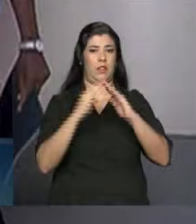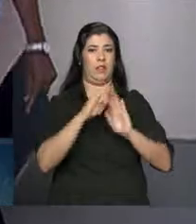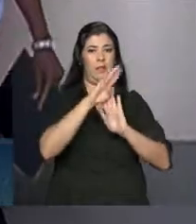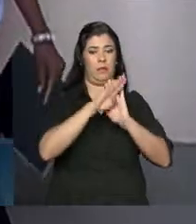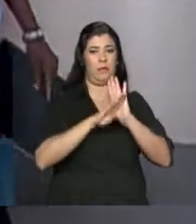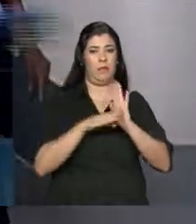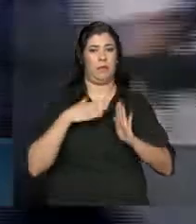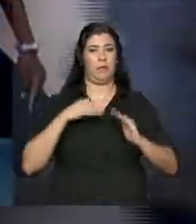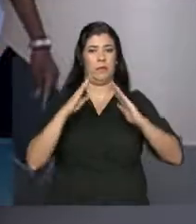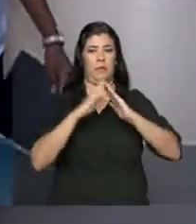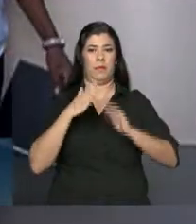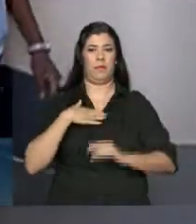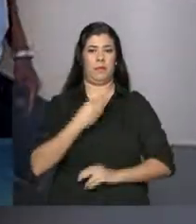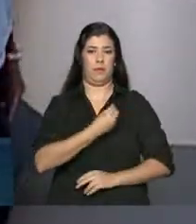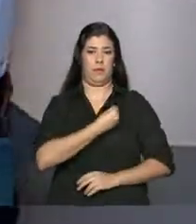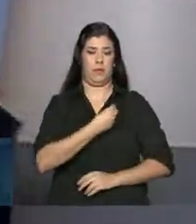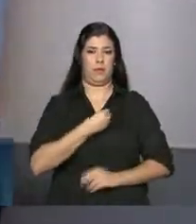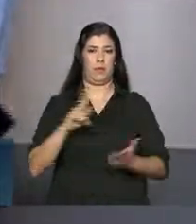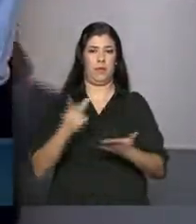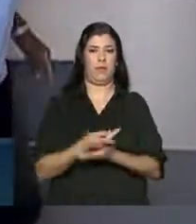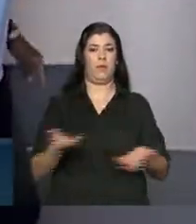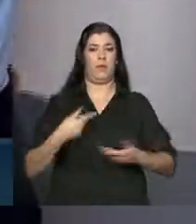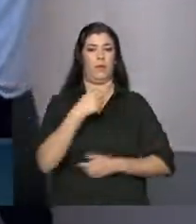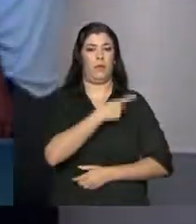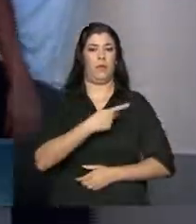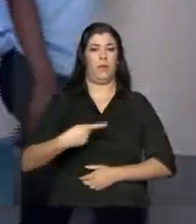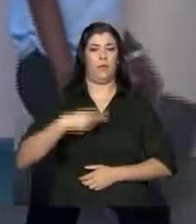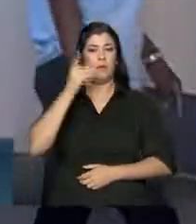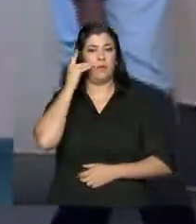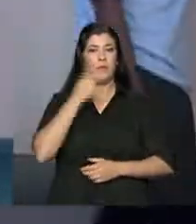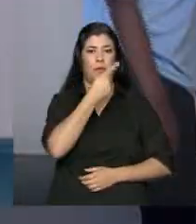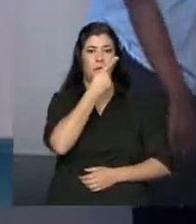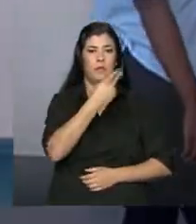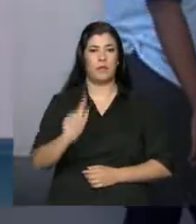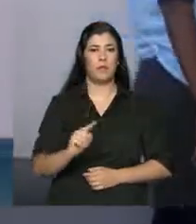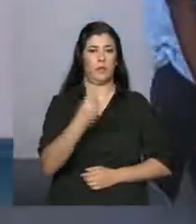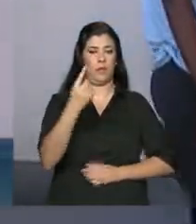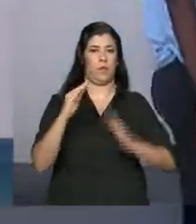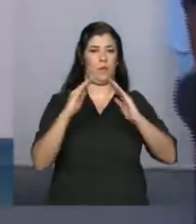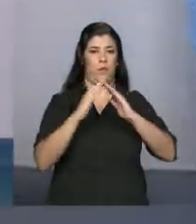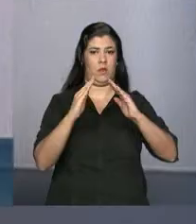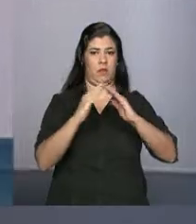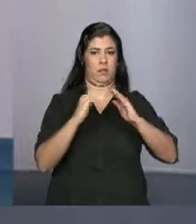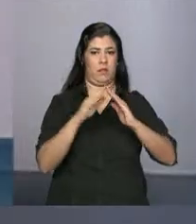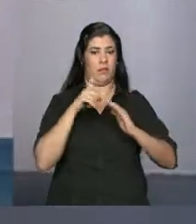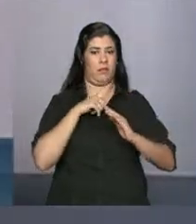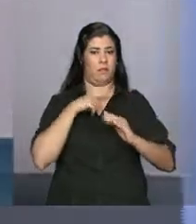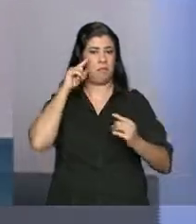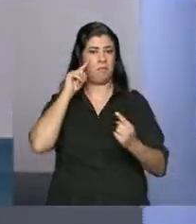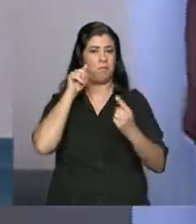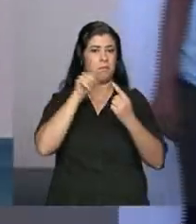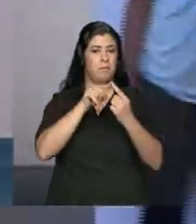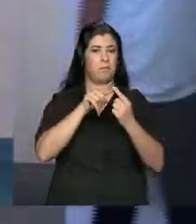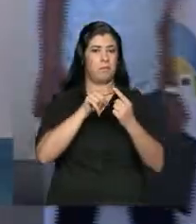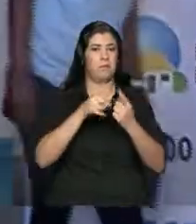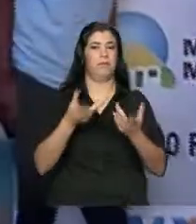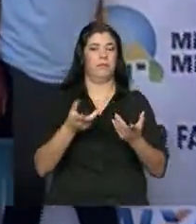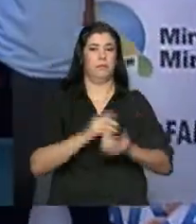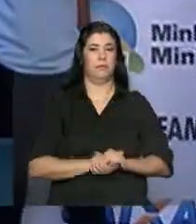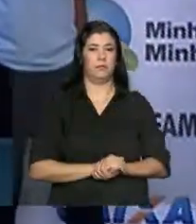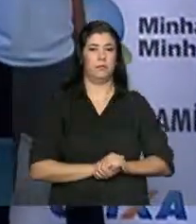do programa Minha Casa Minha Vida. Neste momento, a presidenta Dilma visita uma das unidades do